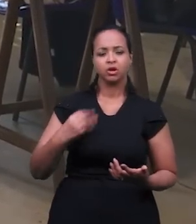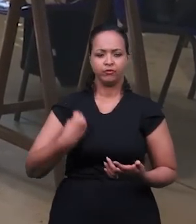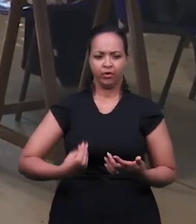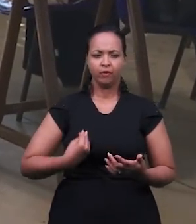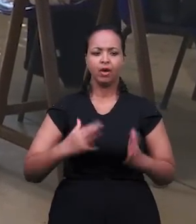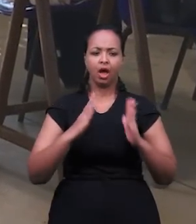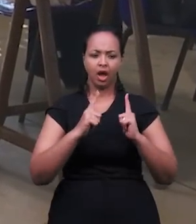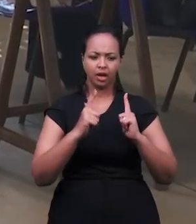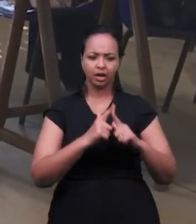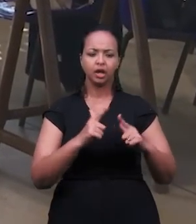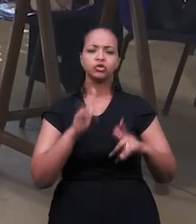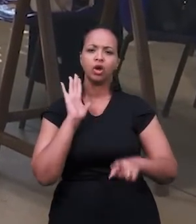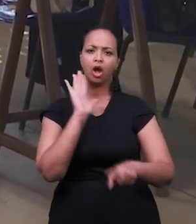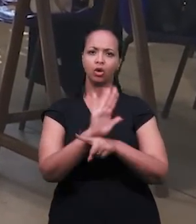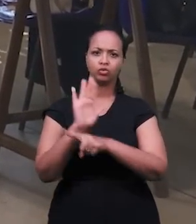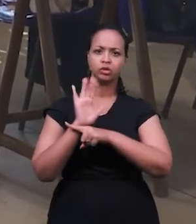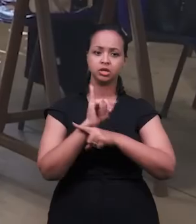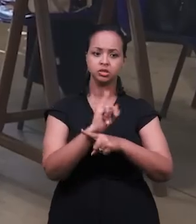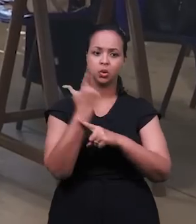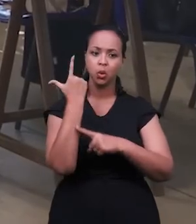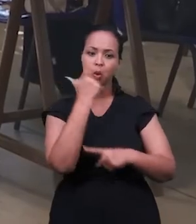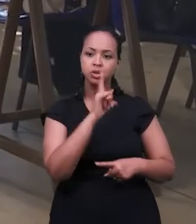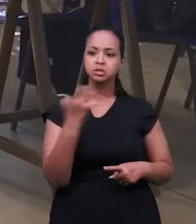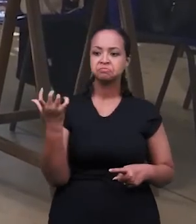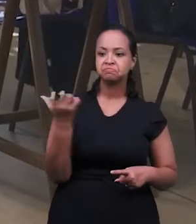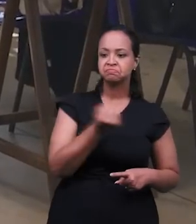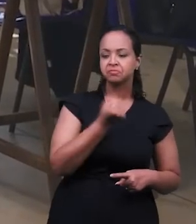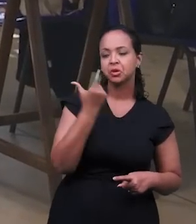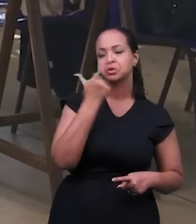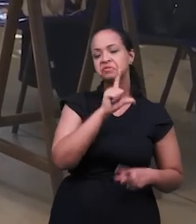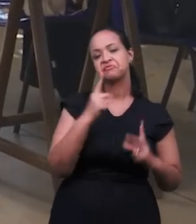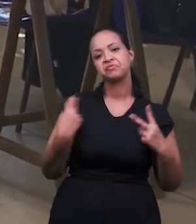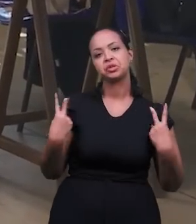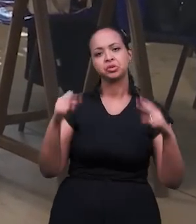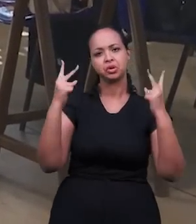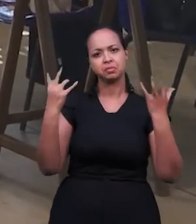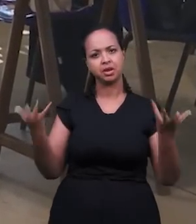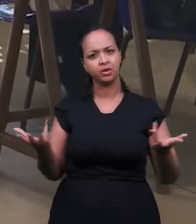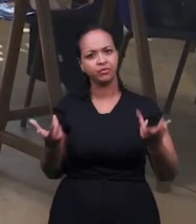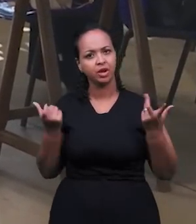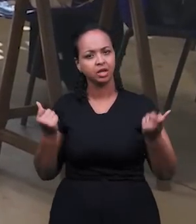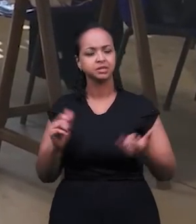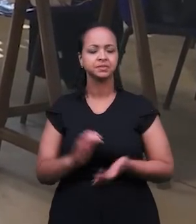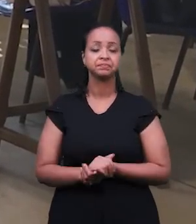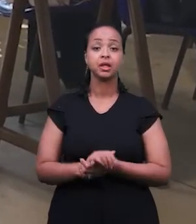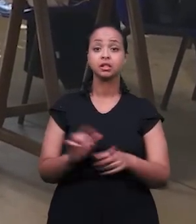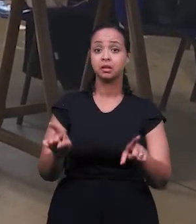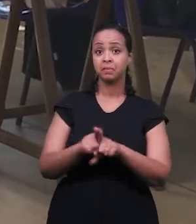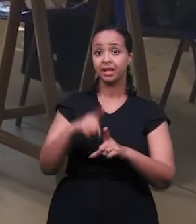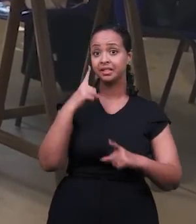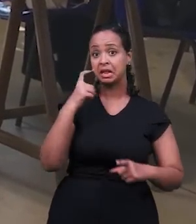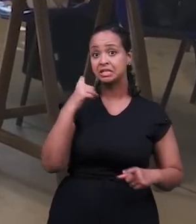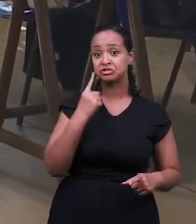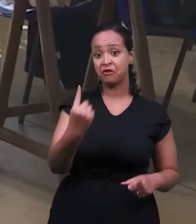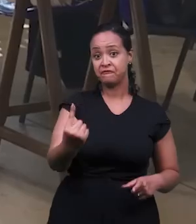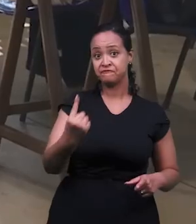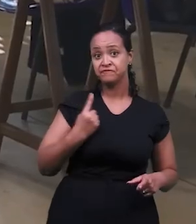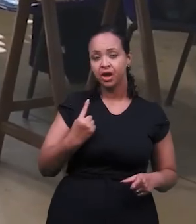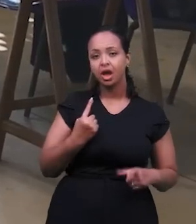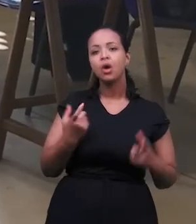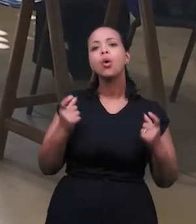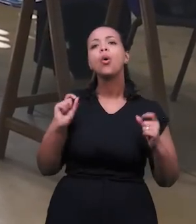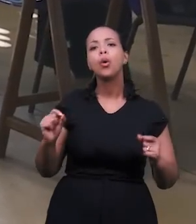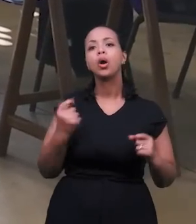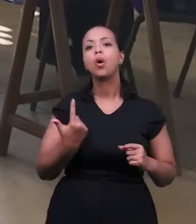igreja que tem ajudado. Então, se essa pessoa conseguir o benefício, vai ser uma vitória grandiosa. E o mais interessante é que ela veio aqui